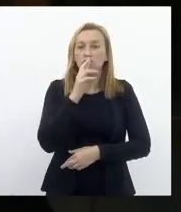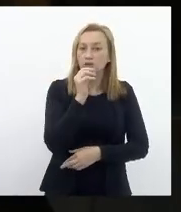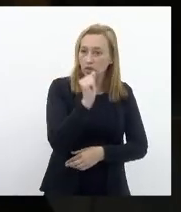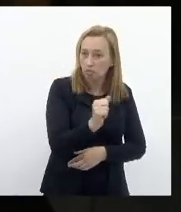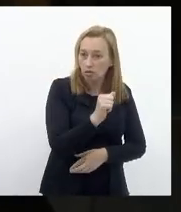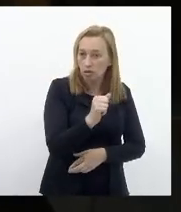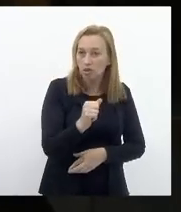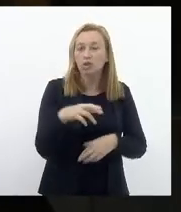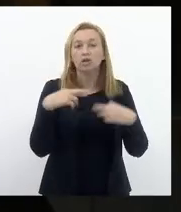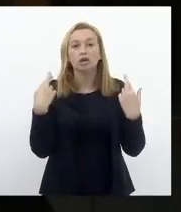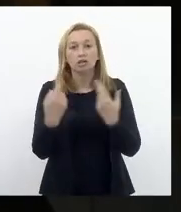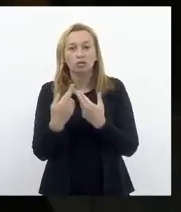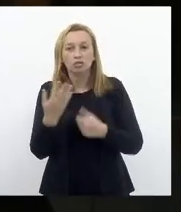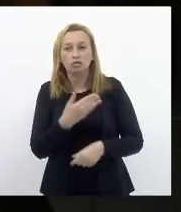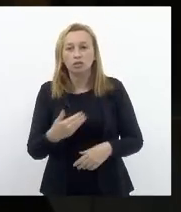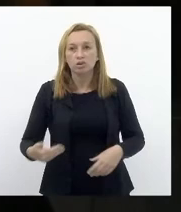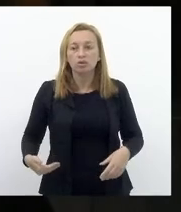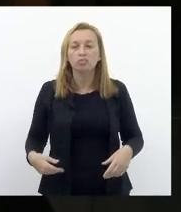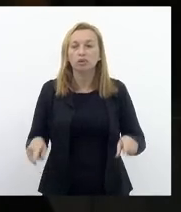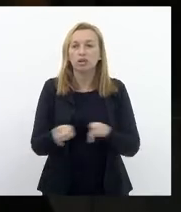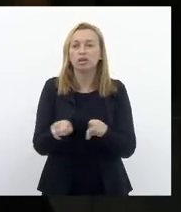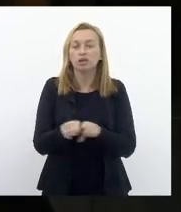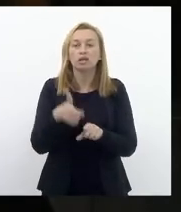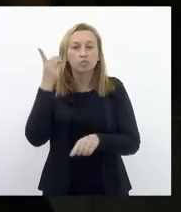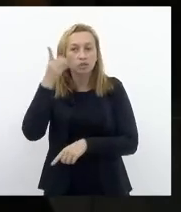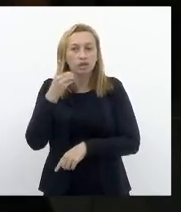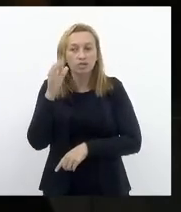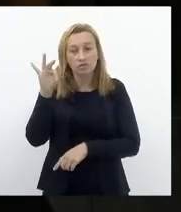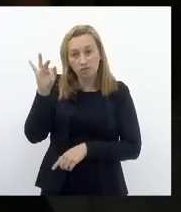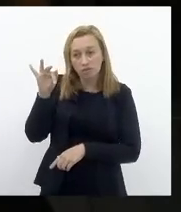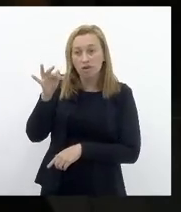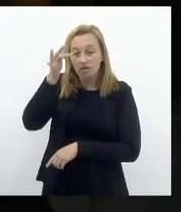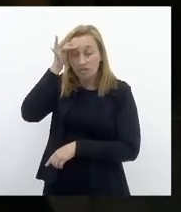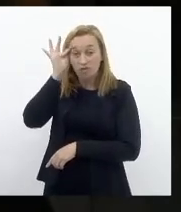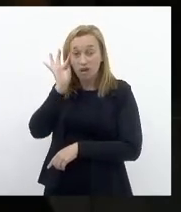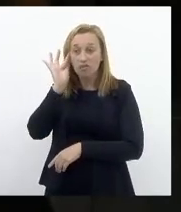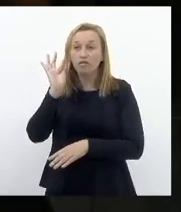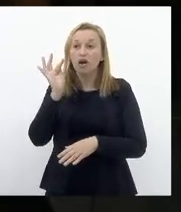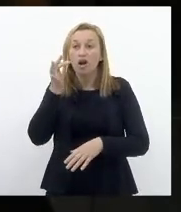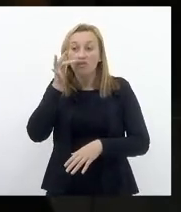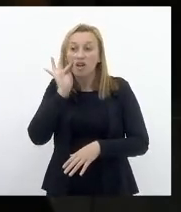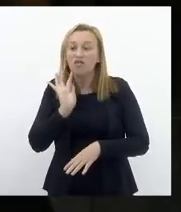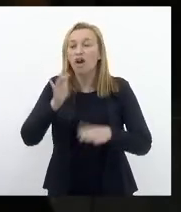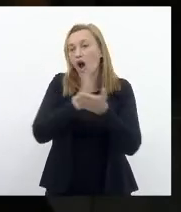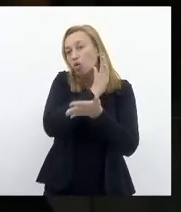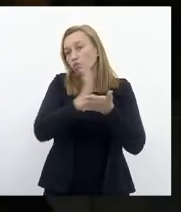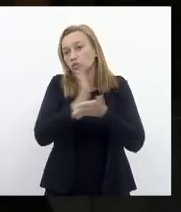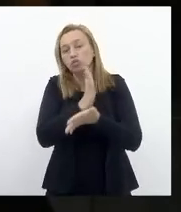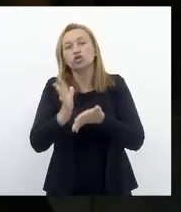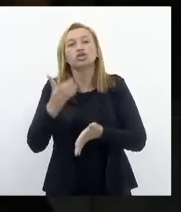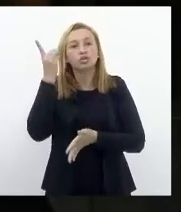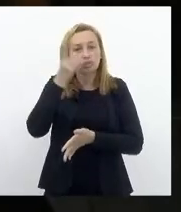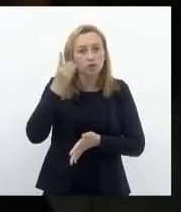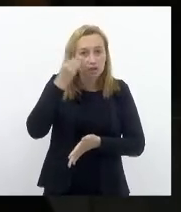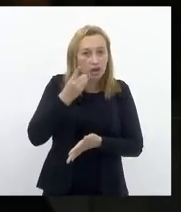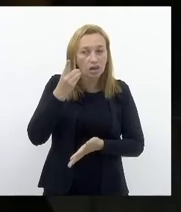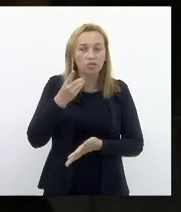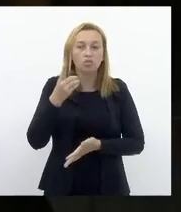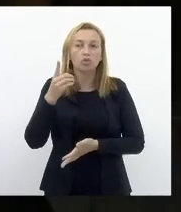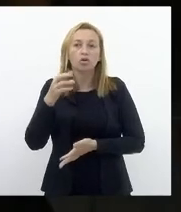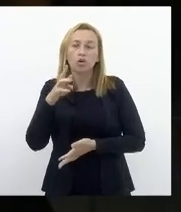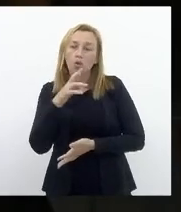A audiência foi presidida Pelo deputado Flávio Serafini Mas estivemos lá Alguns deputados Estivemos lá O próprio Rodrigo Flávio Eu